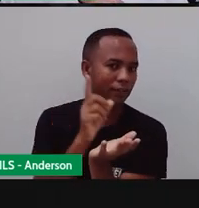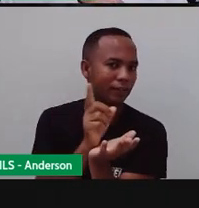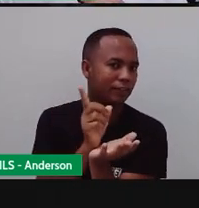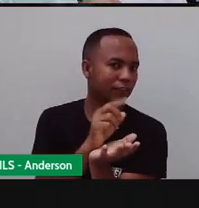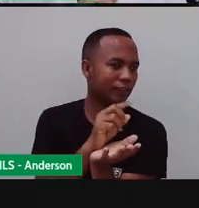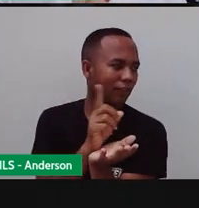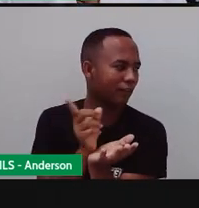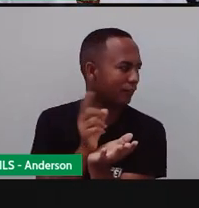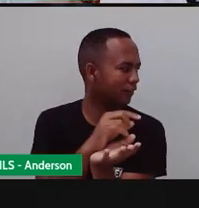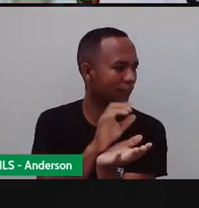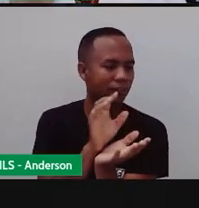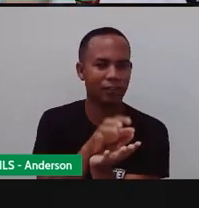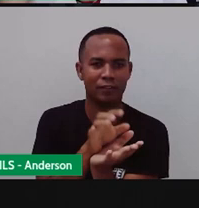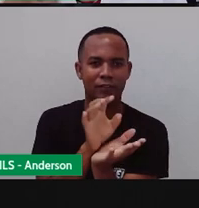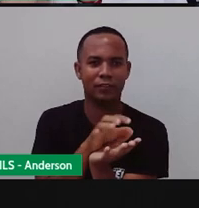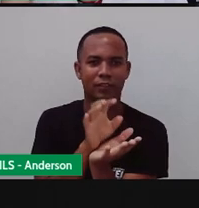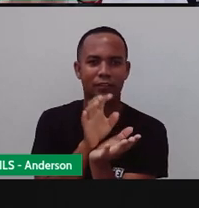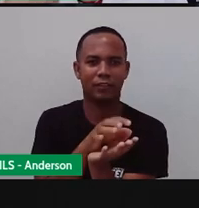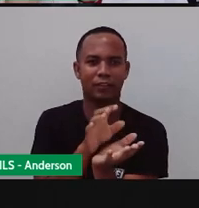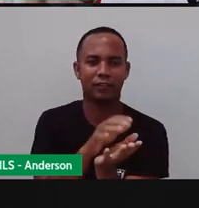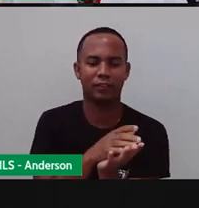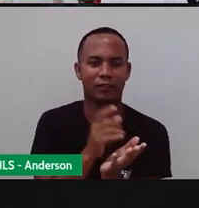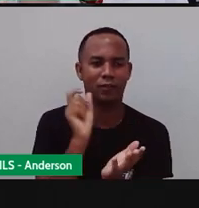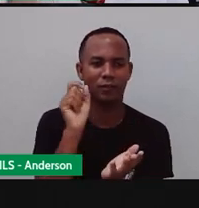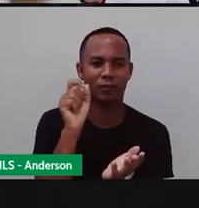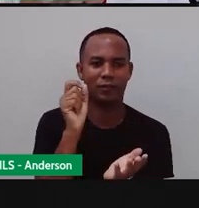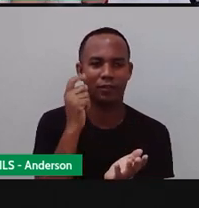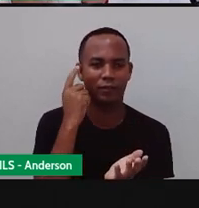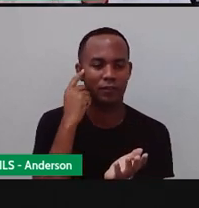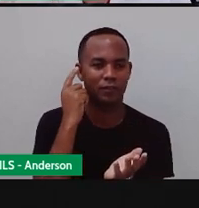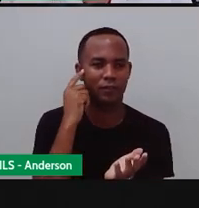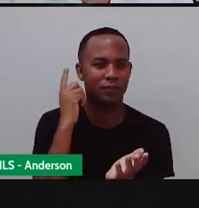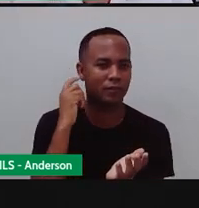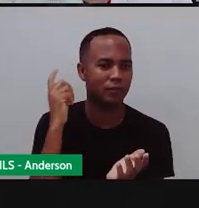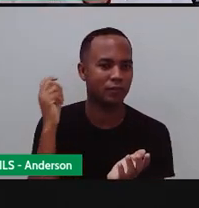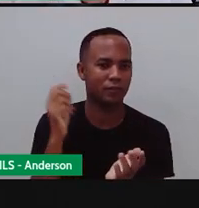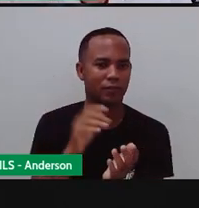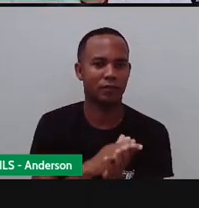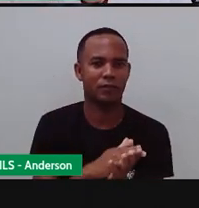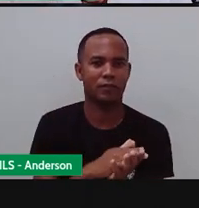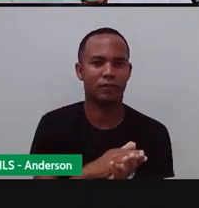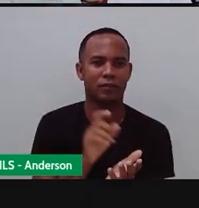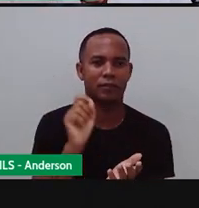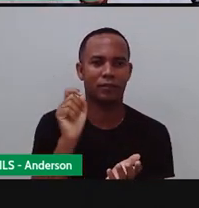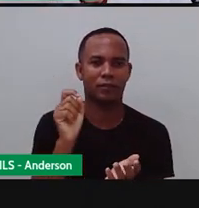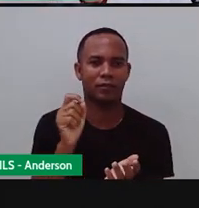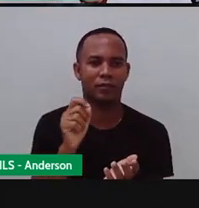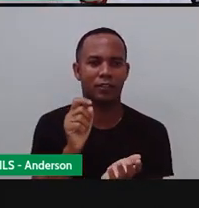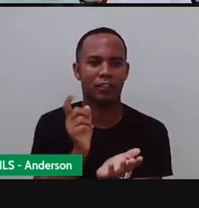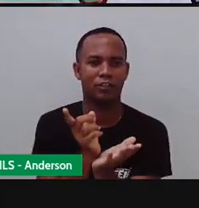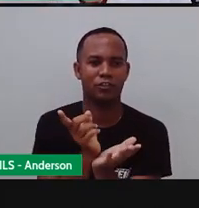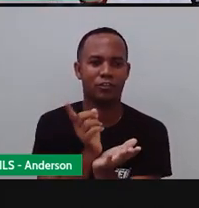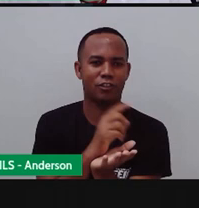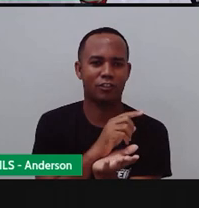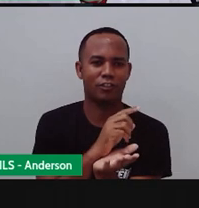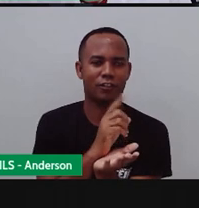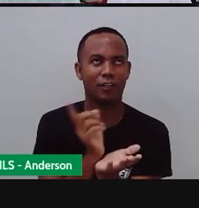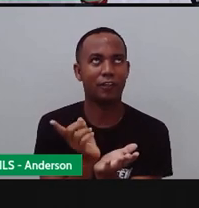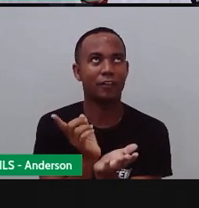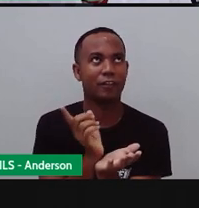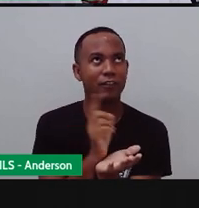tic-tac. Inclusive, ele fala várias vezes durante o desenho do medo que ele tem desse tic-tac,